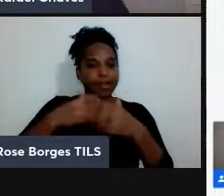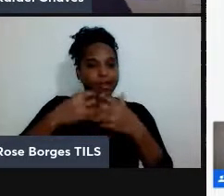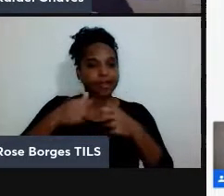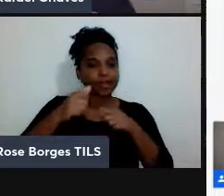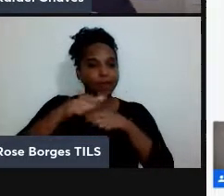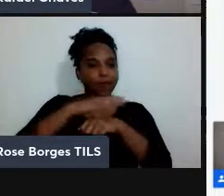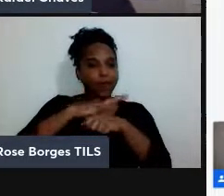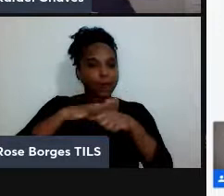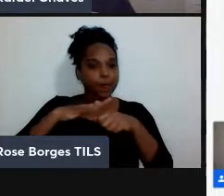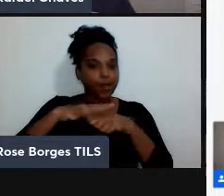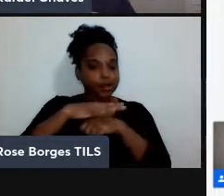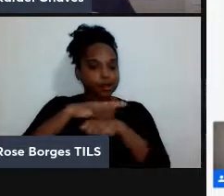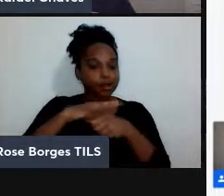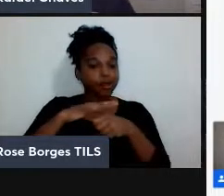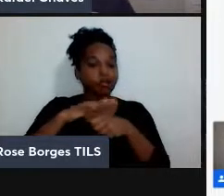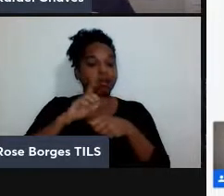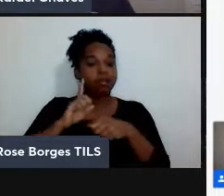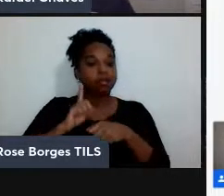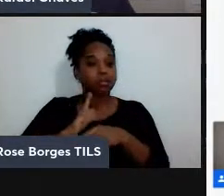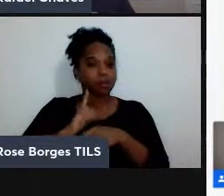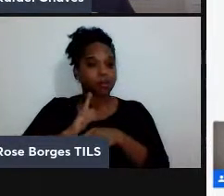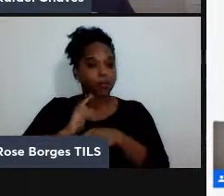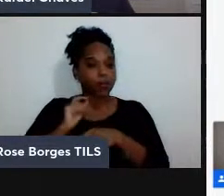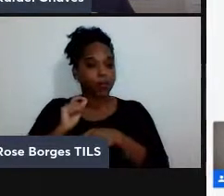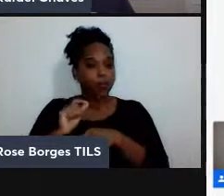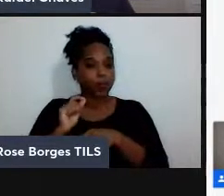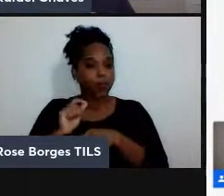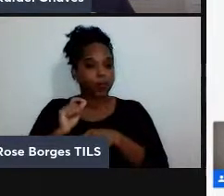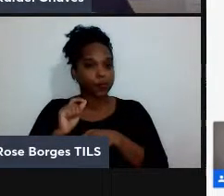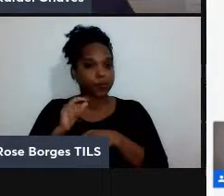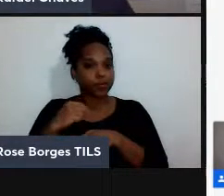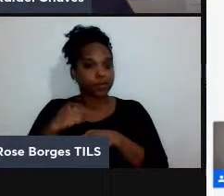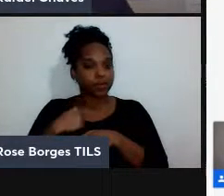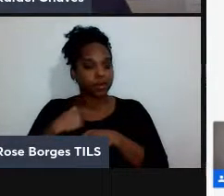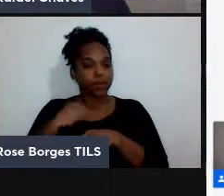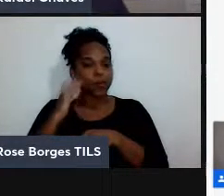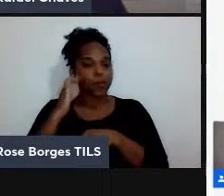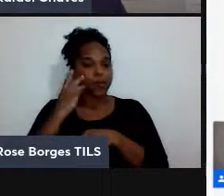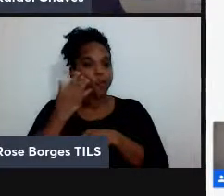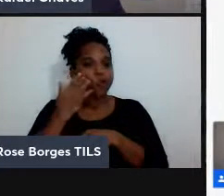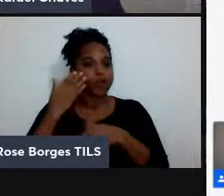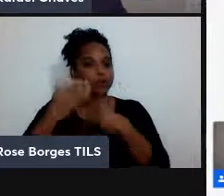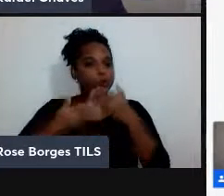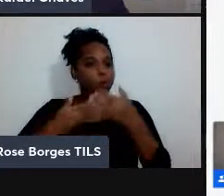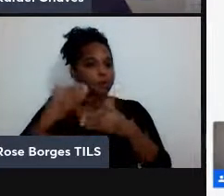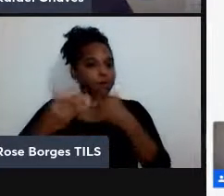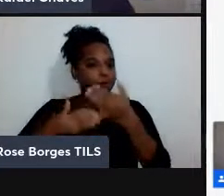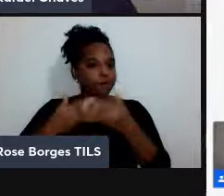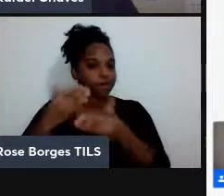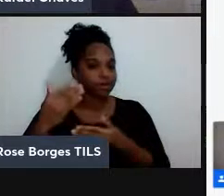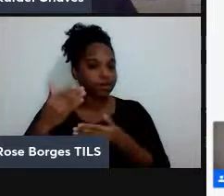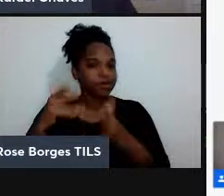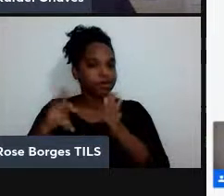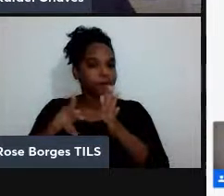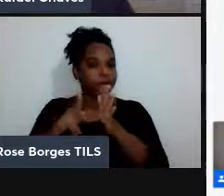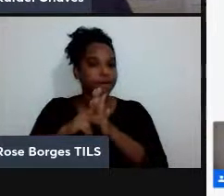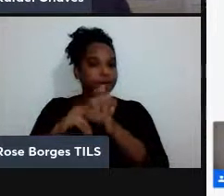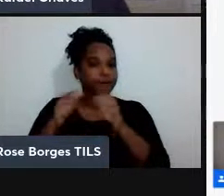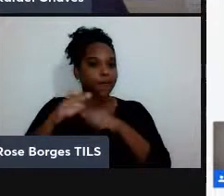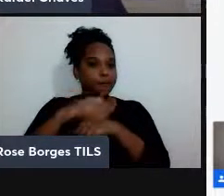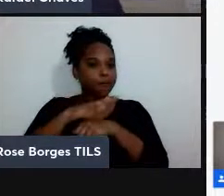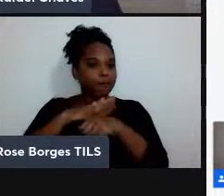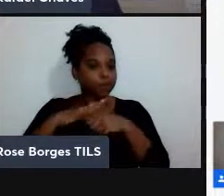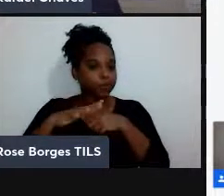negros nesse caso foi eu diria que o avanço da informação quântica teve um impacto